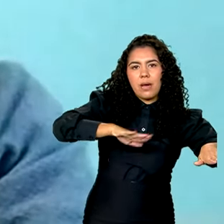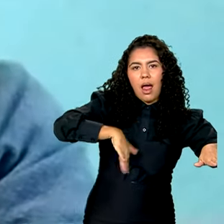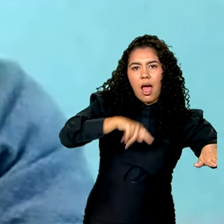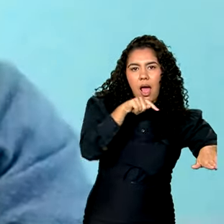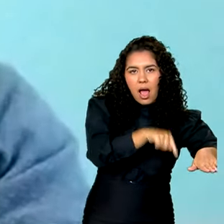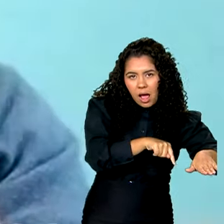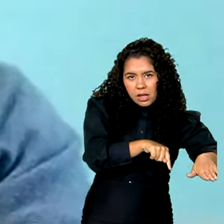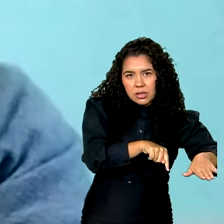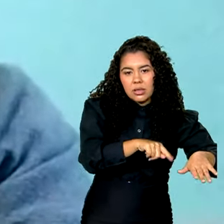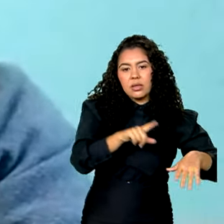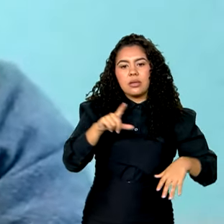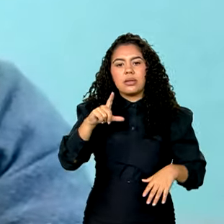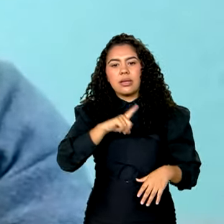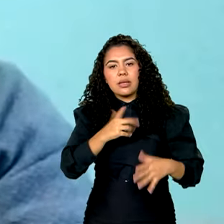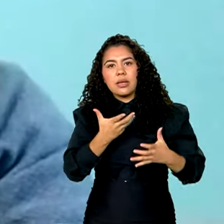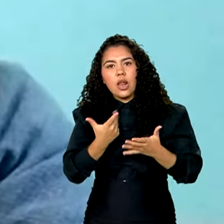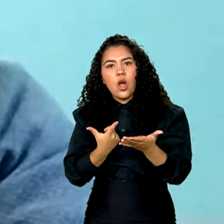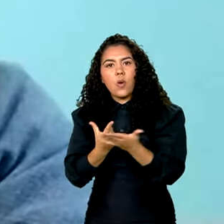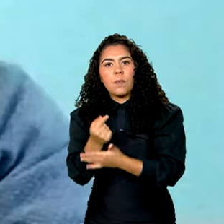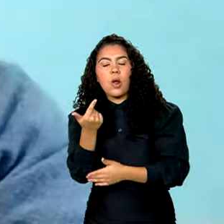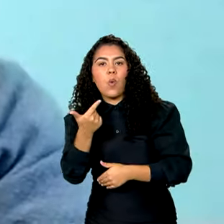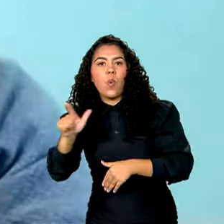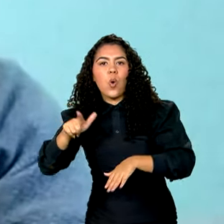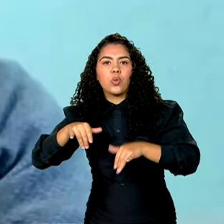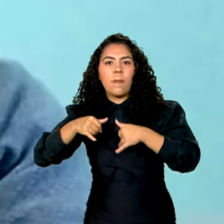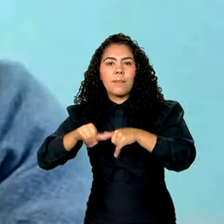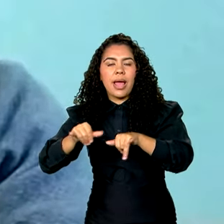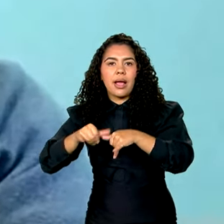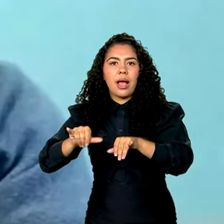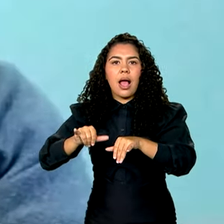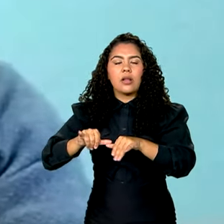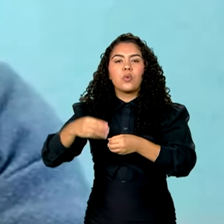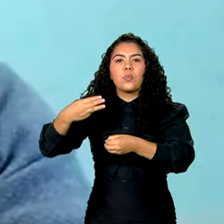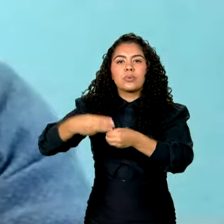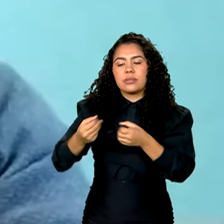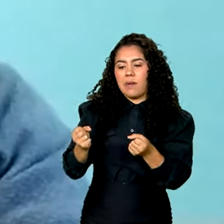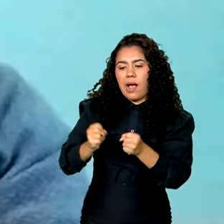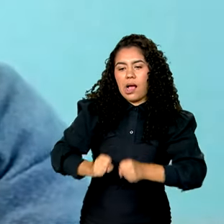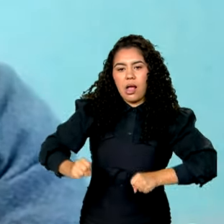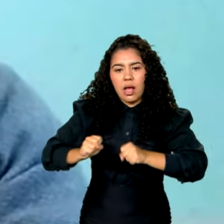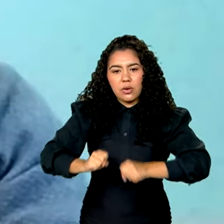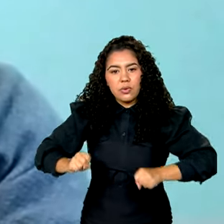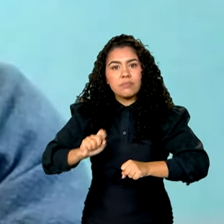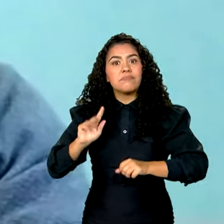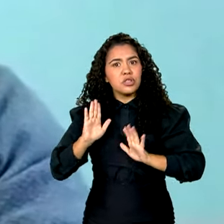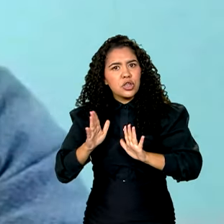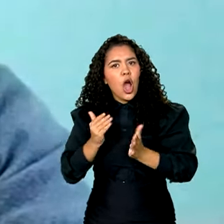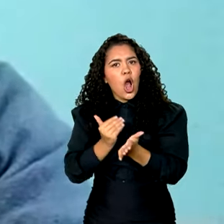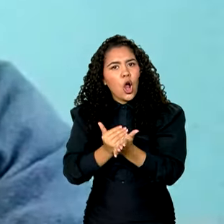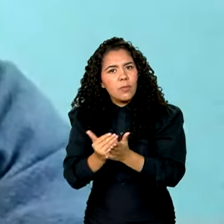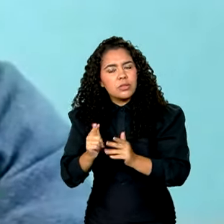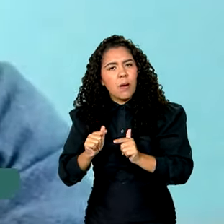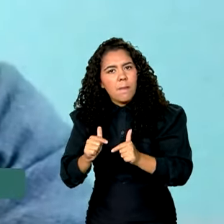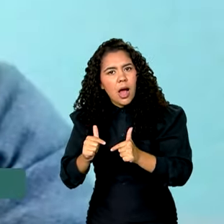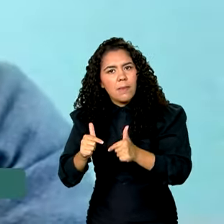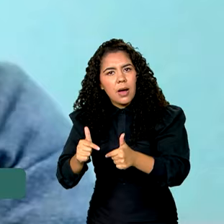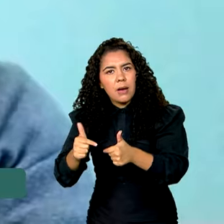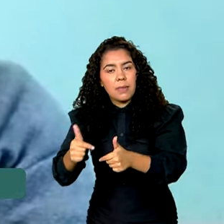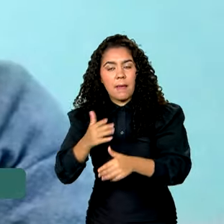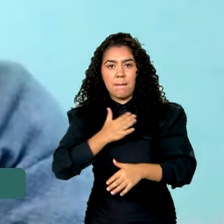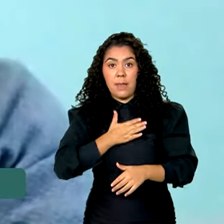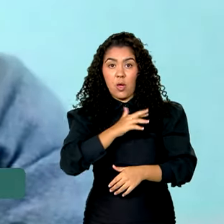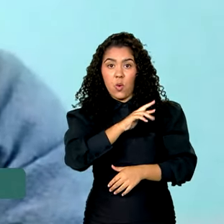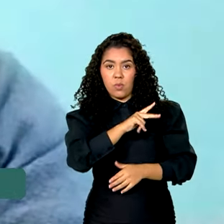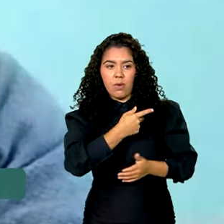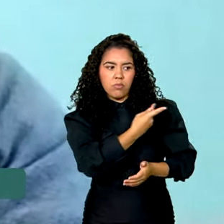assumindo o mercado aqui em Canoas, na Rio Branco. Daí a gente já estava tocando, meu irmão deu baixa no dele e a